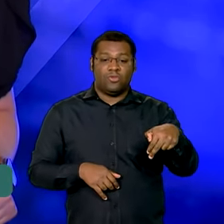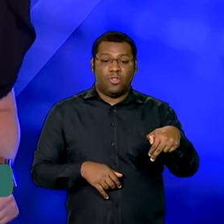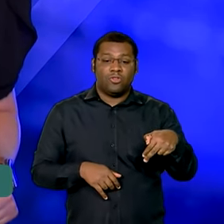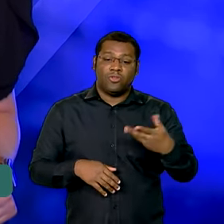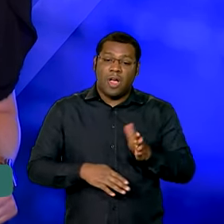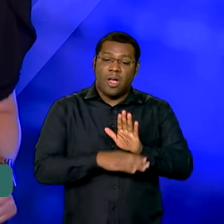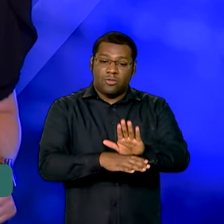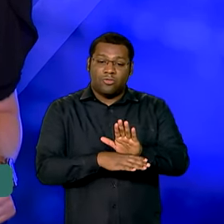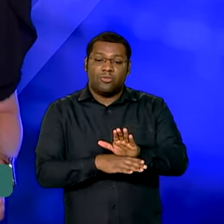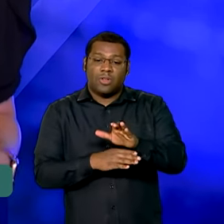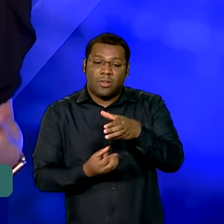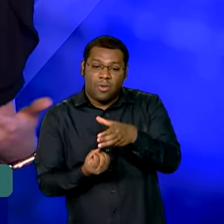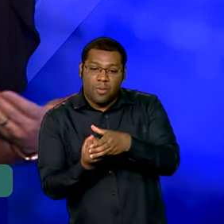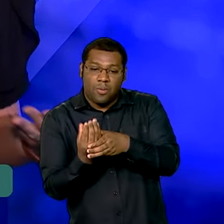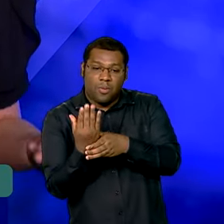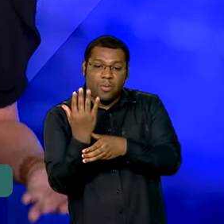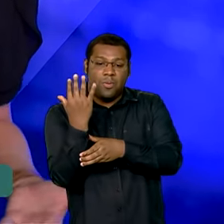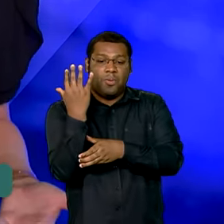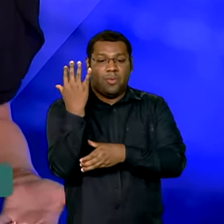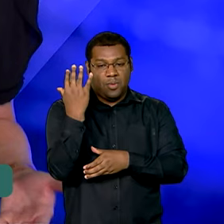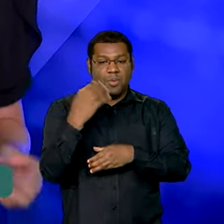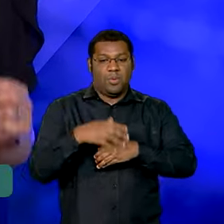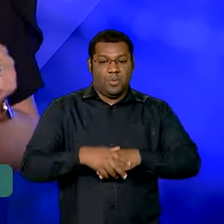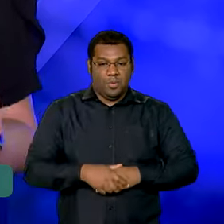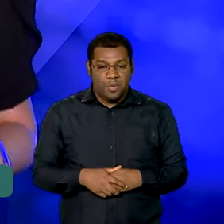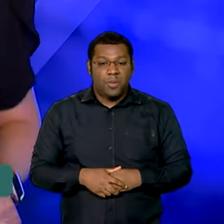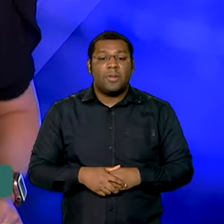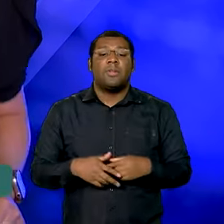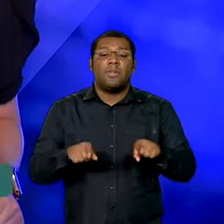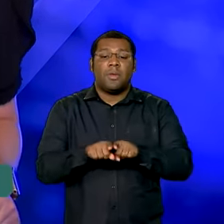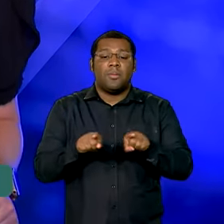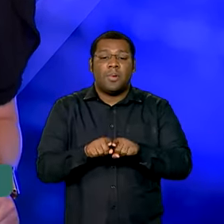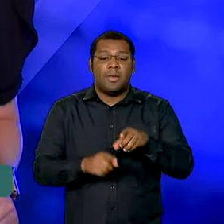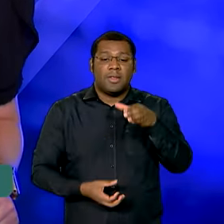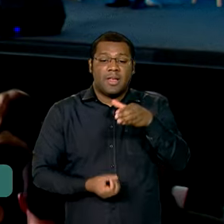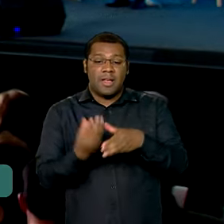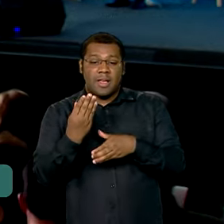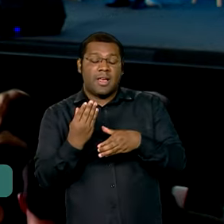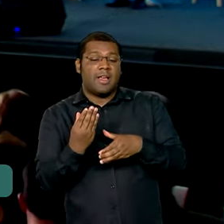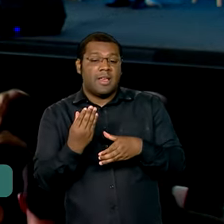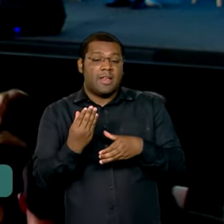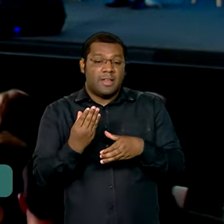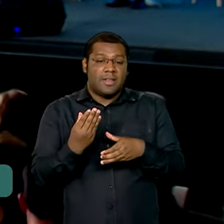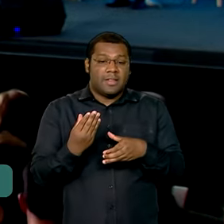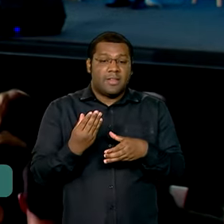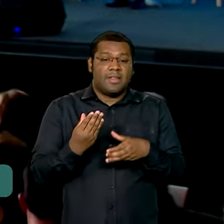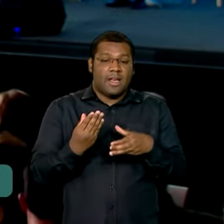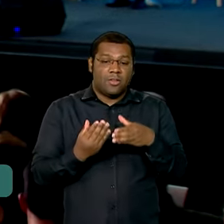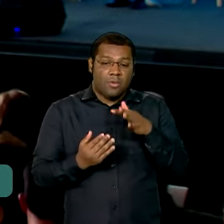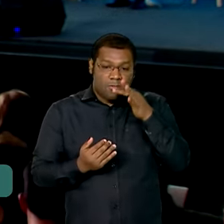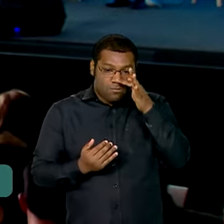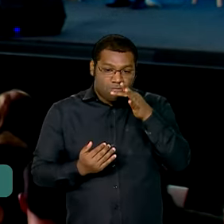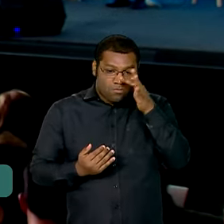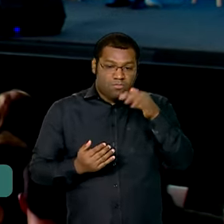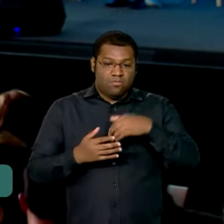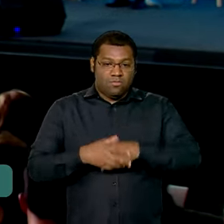equipamento de baixo custo e fácil confecção para a criação de ostras. Em 2050, seremos mais de 9 bilhões de